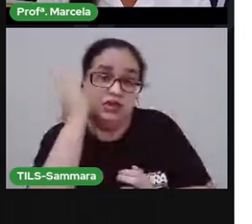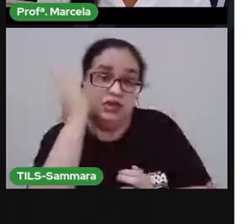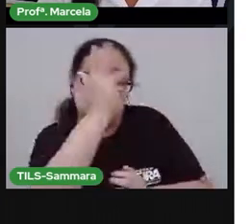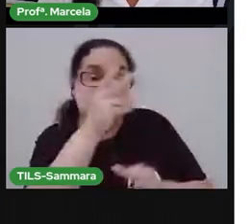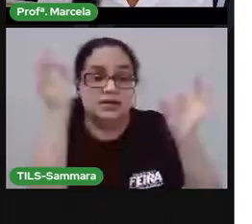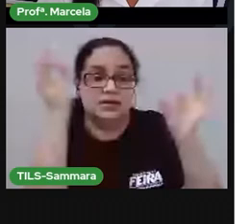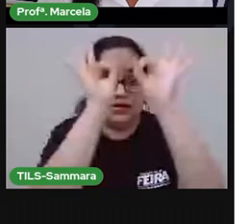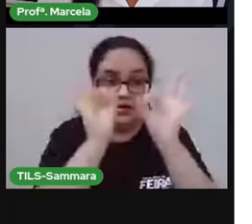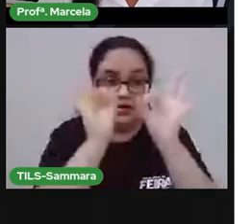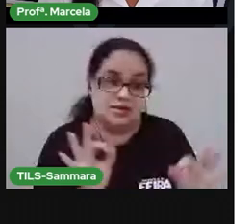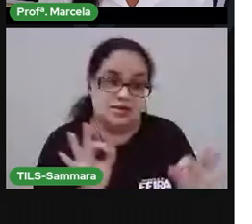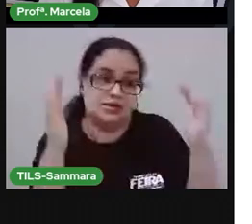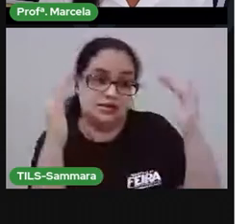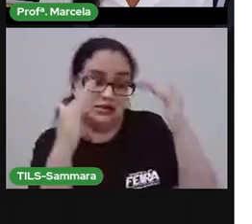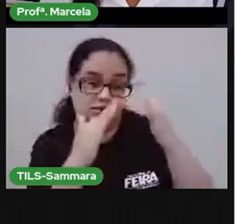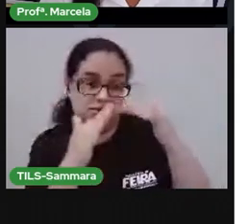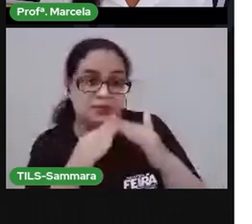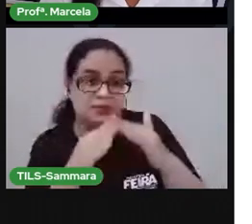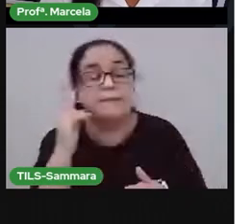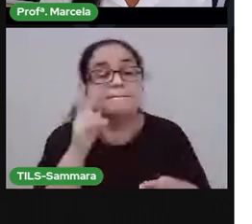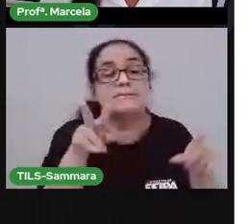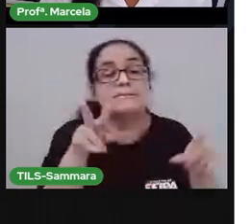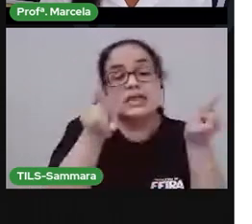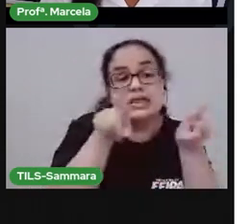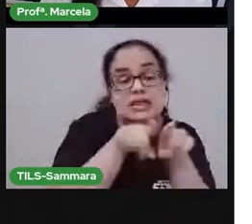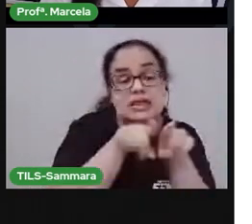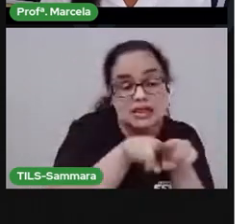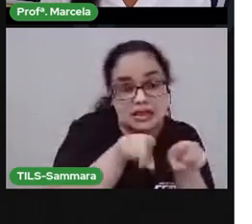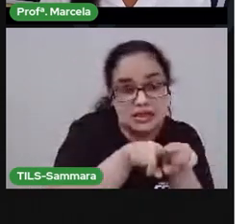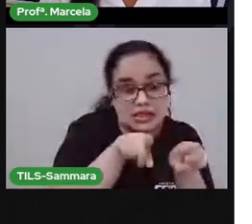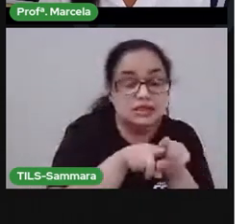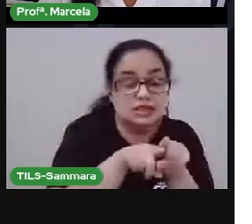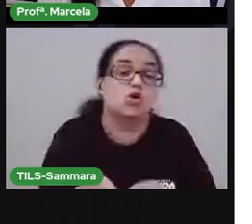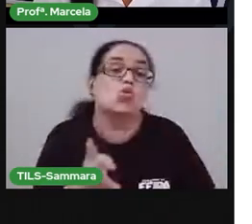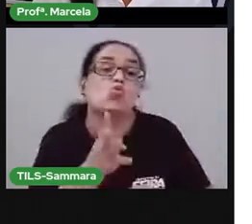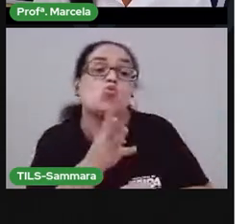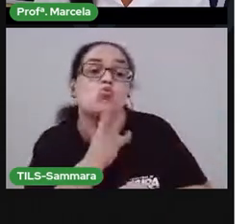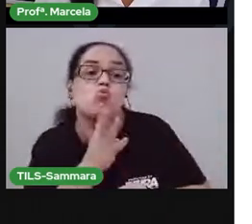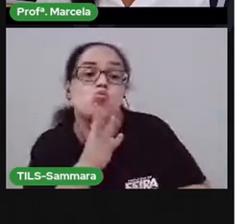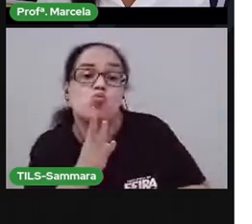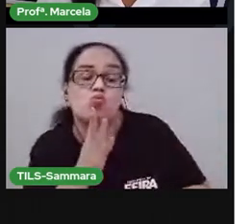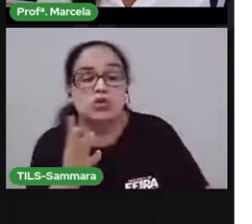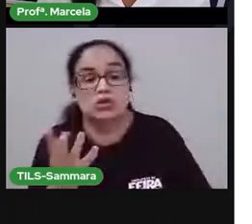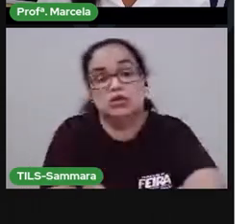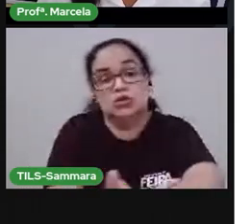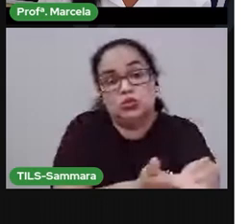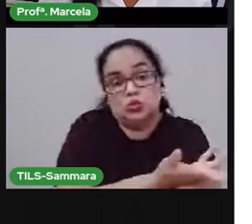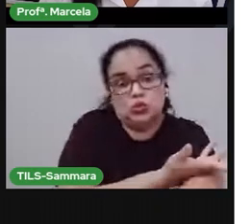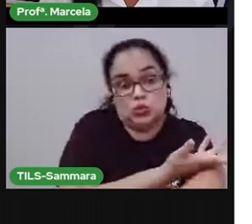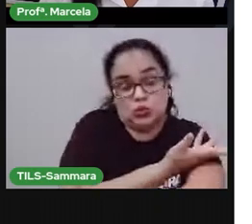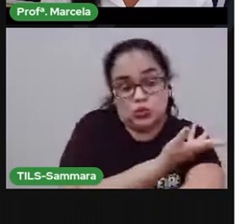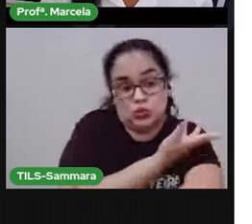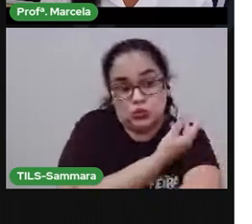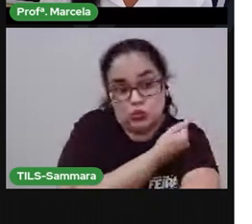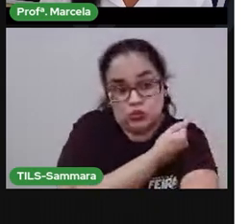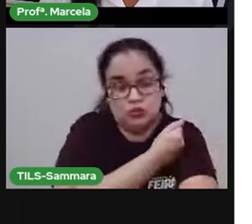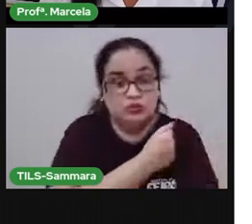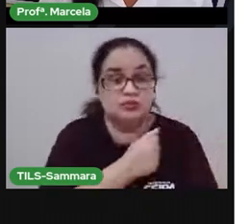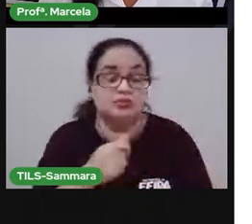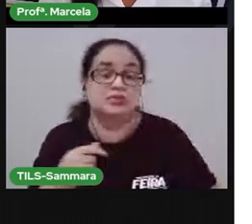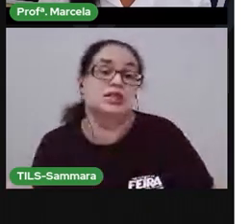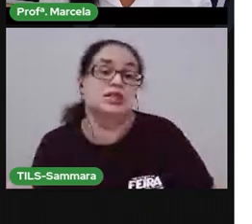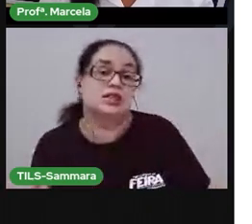casas, que você também tenha reconhecido algumas emoções que